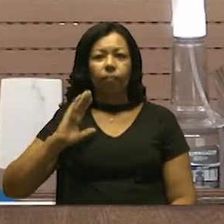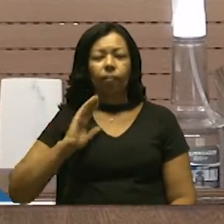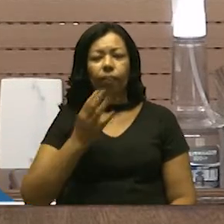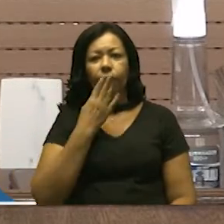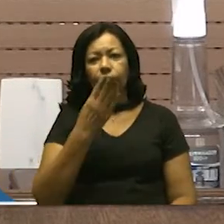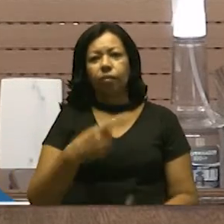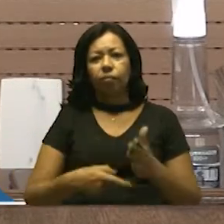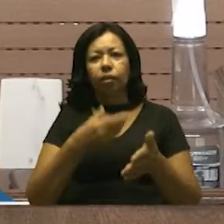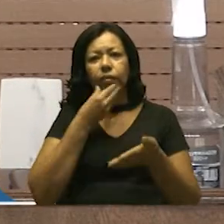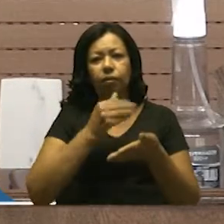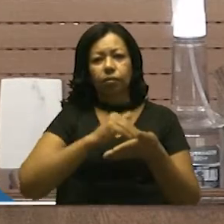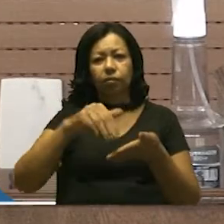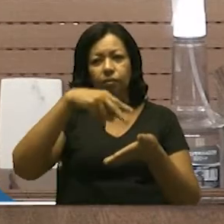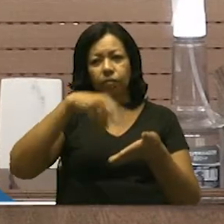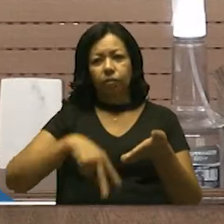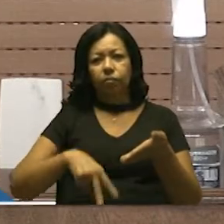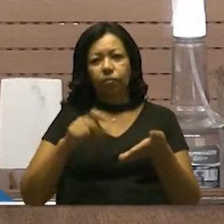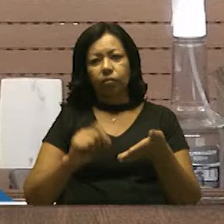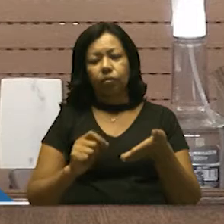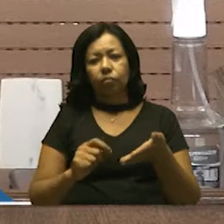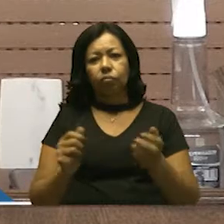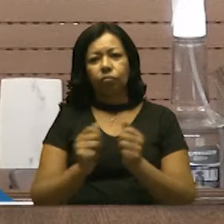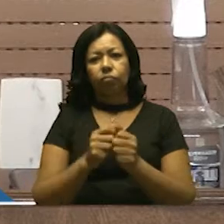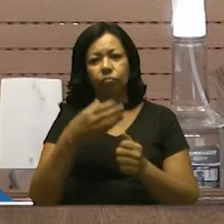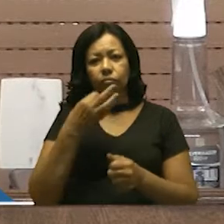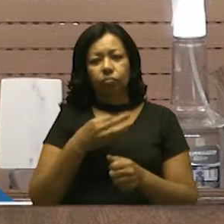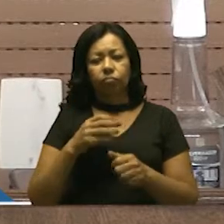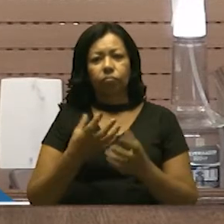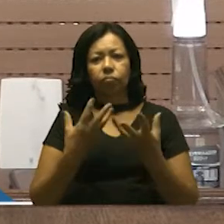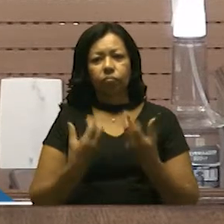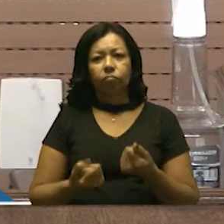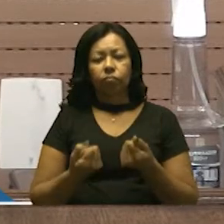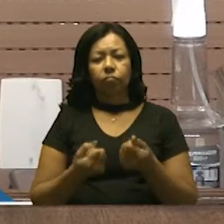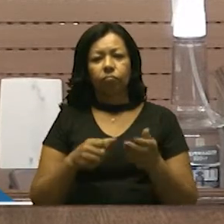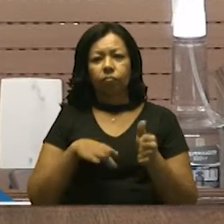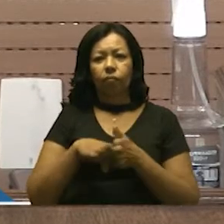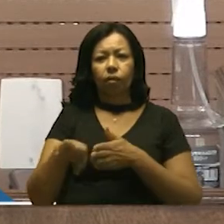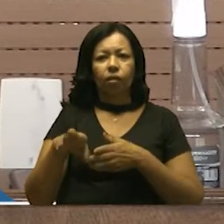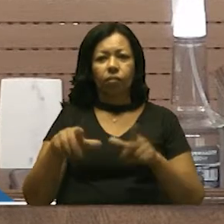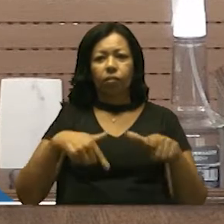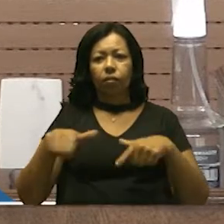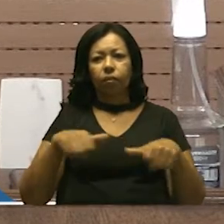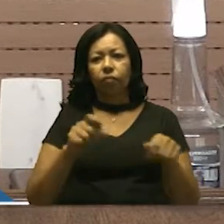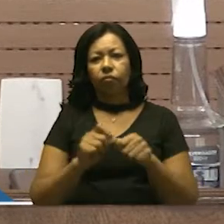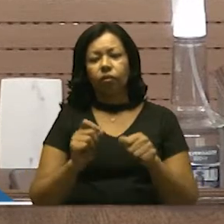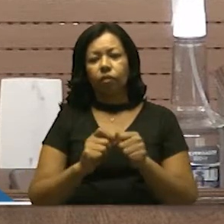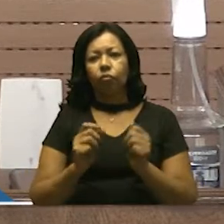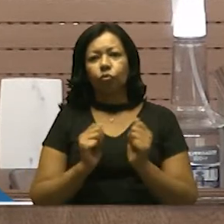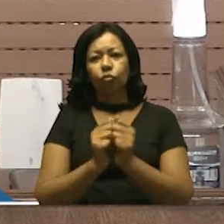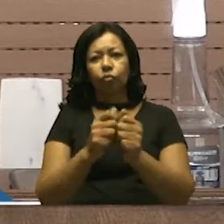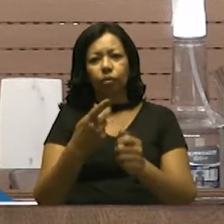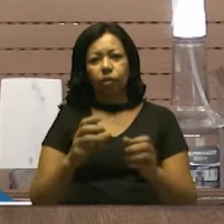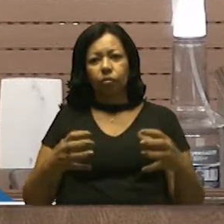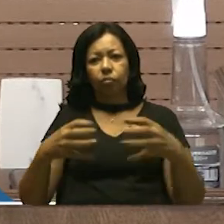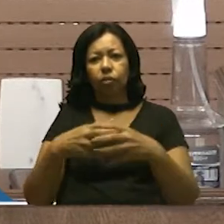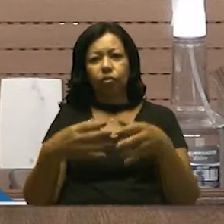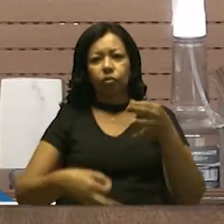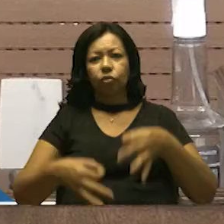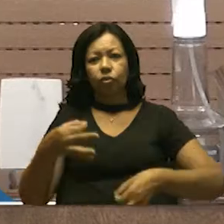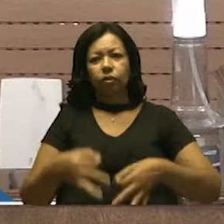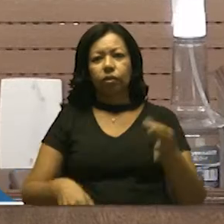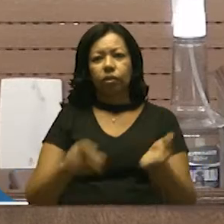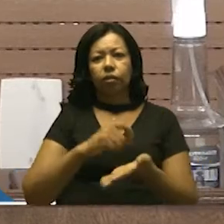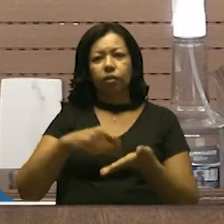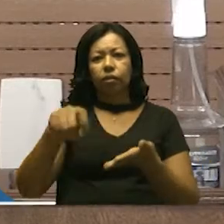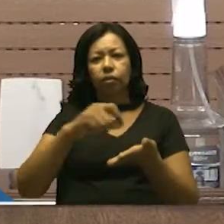primeiro-secretário que proceda à leitura do parecer com a emenda favorável à tramitação da propositura em zerado, em conjunto pelas comissões de justiça e